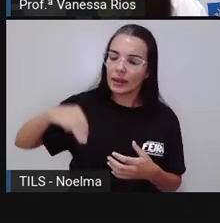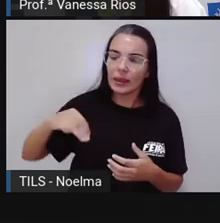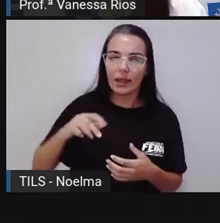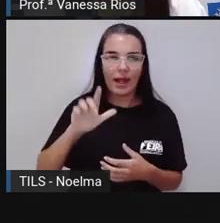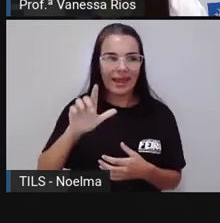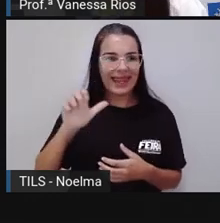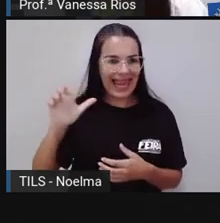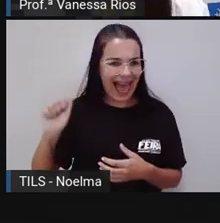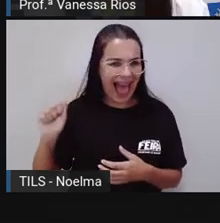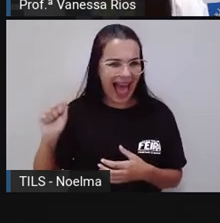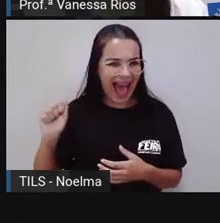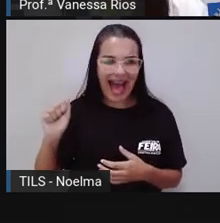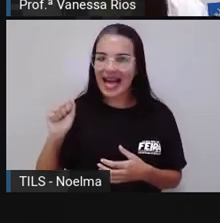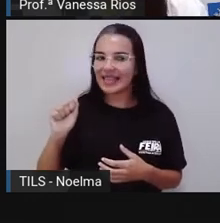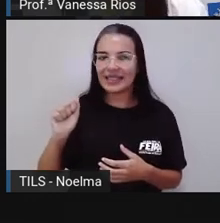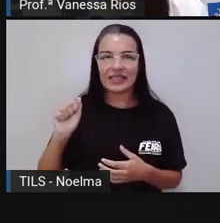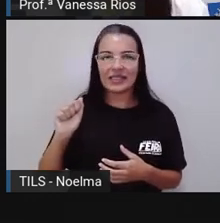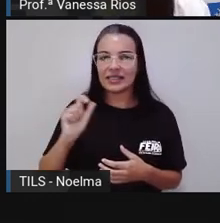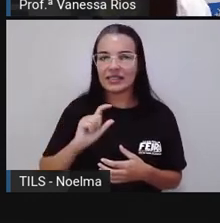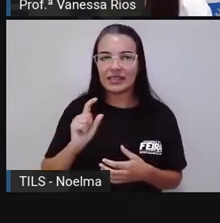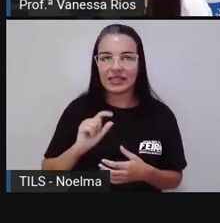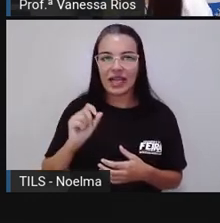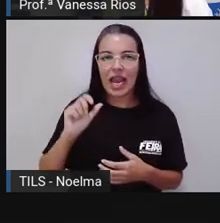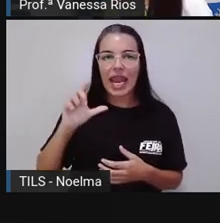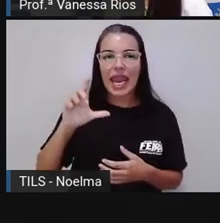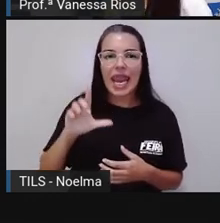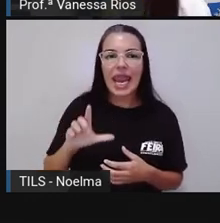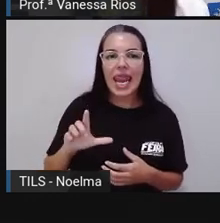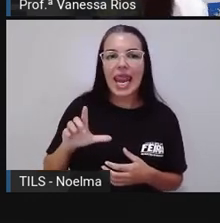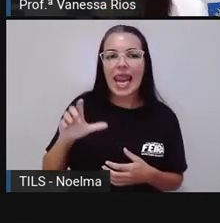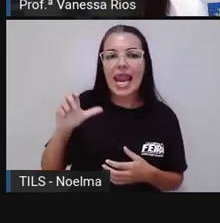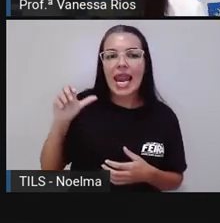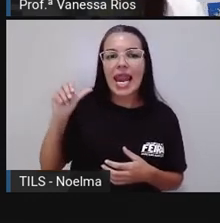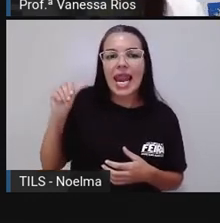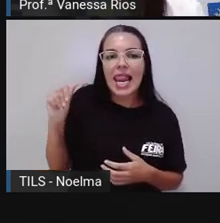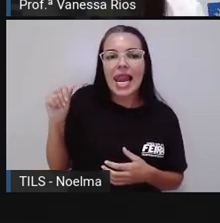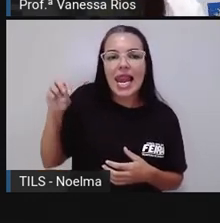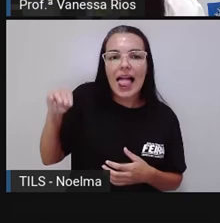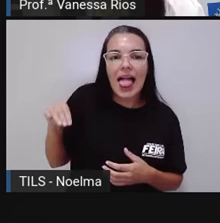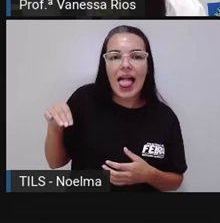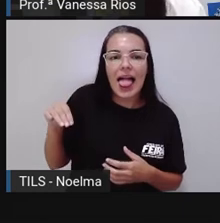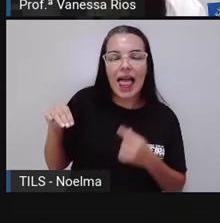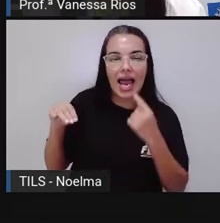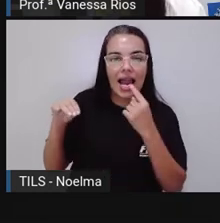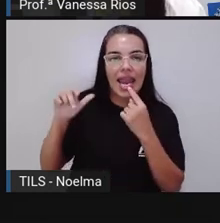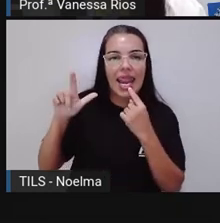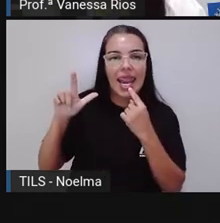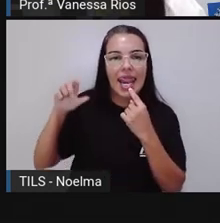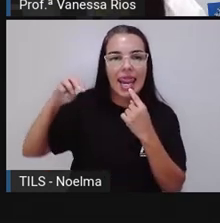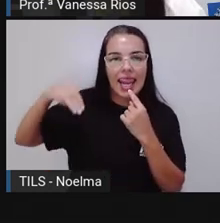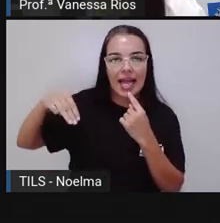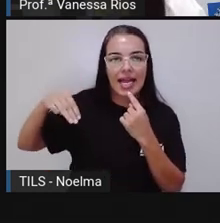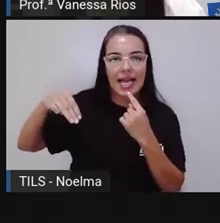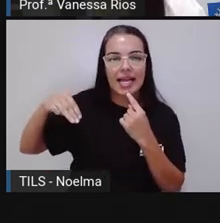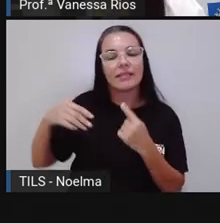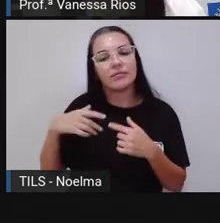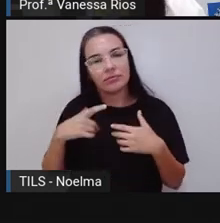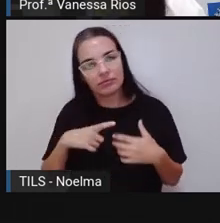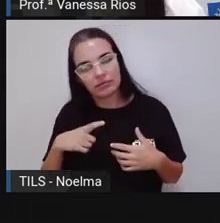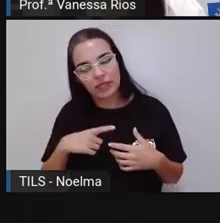sílaba tônica. Então o som do ar é um som aberto ou um som fechado? Olhem. Lâmpada.